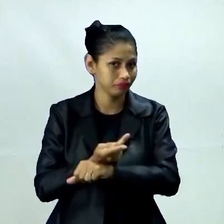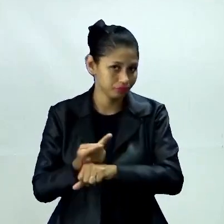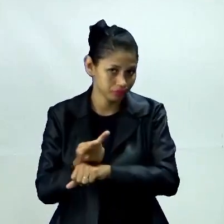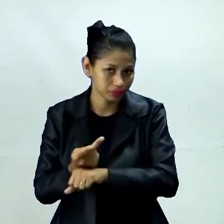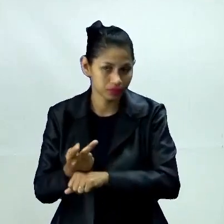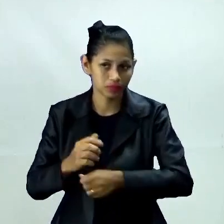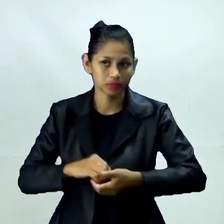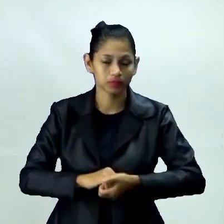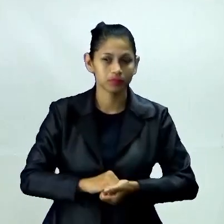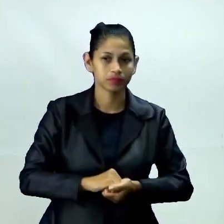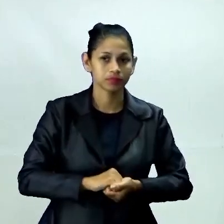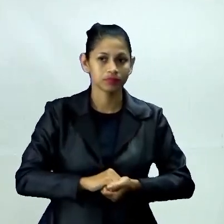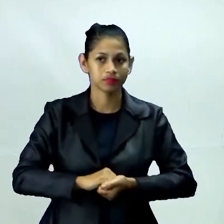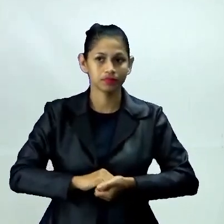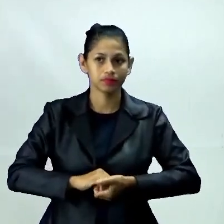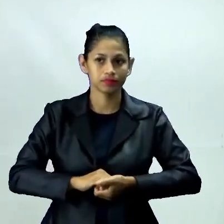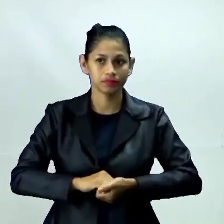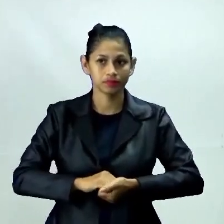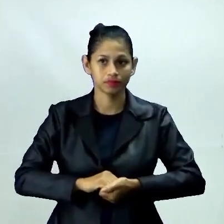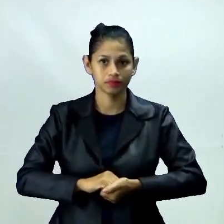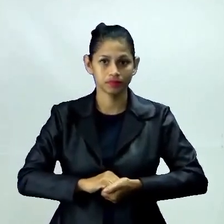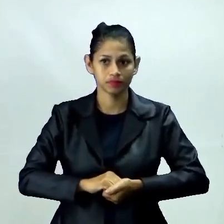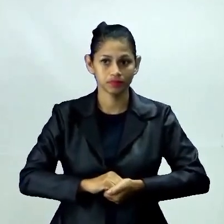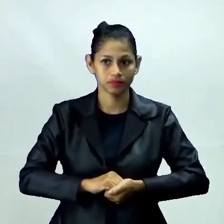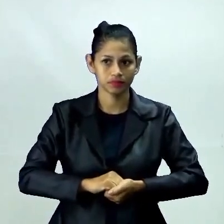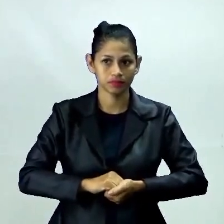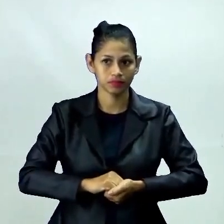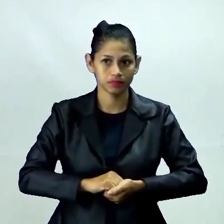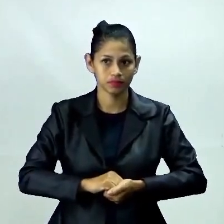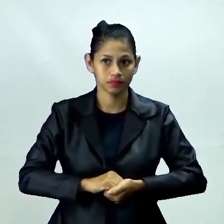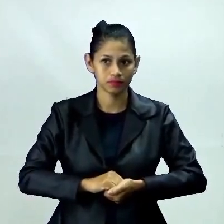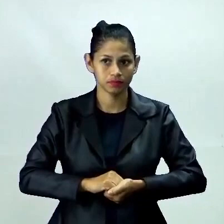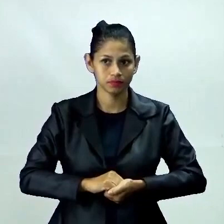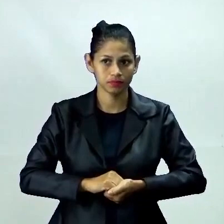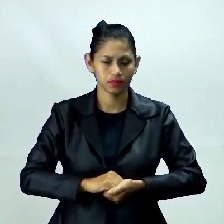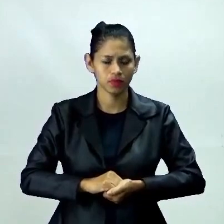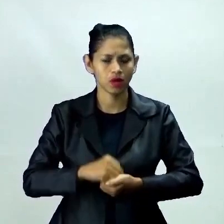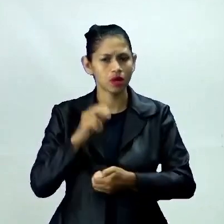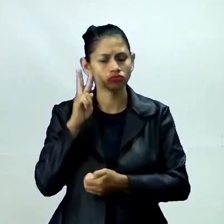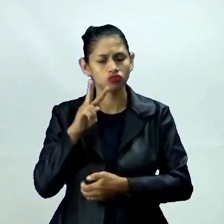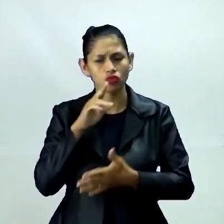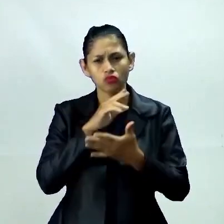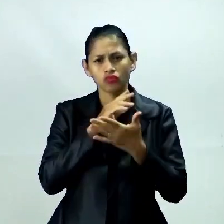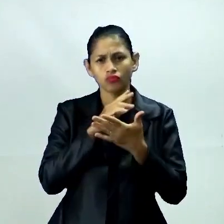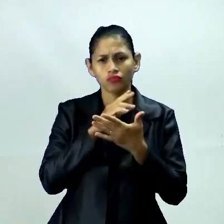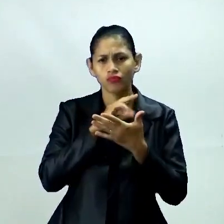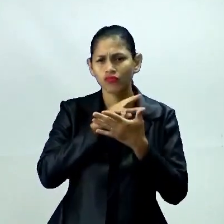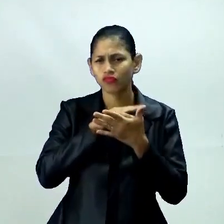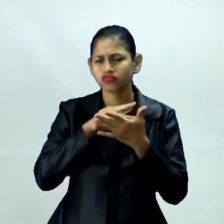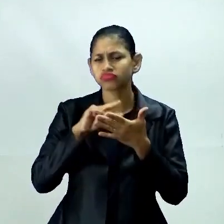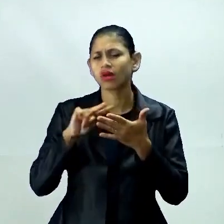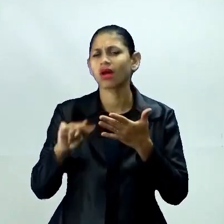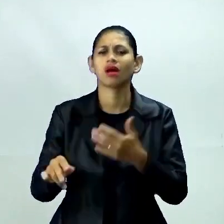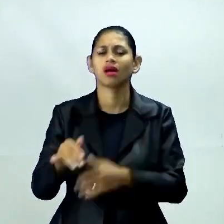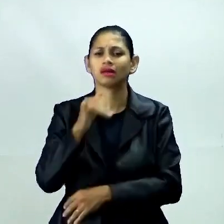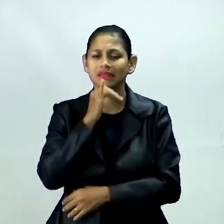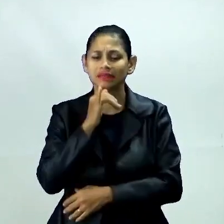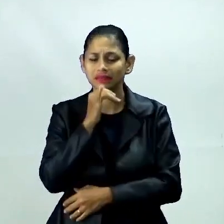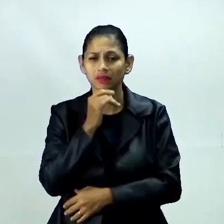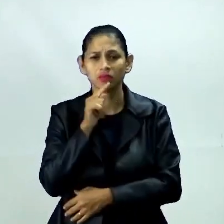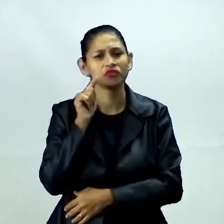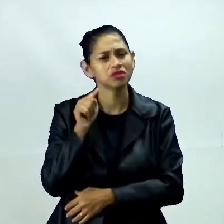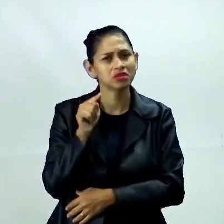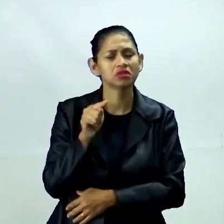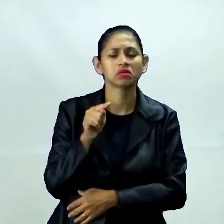país. Ele é brasileiro, mas mora nos Estados Unidos. Aí, a gente vê vários exemplos que, com certeza, você deve conhecer alguém